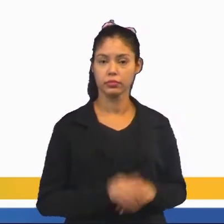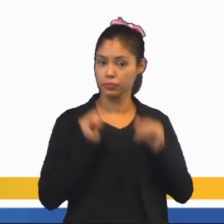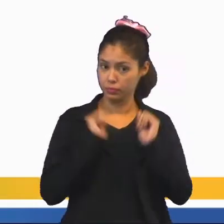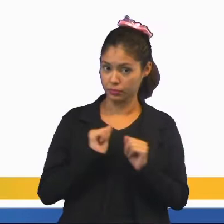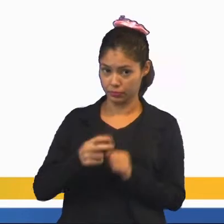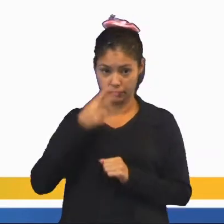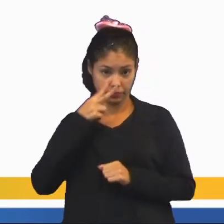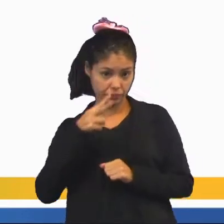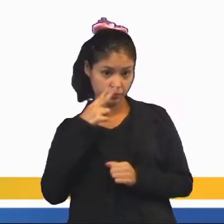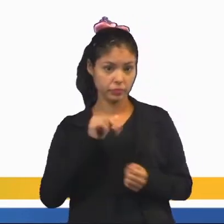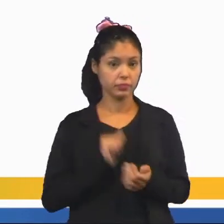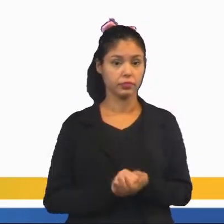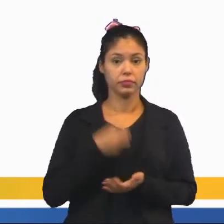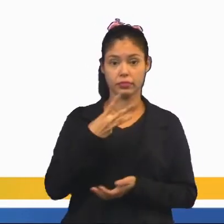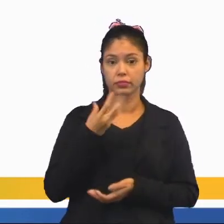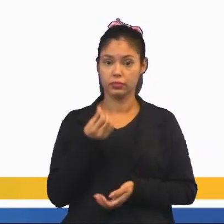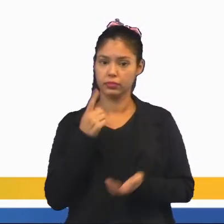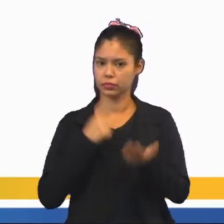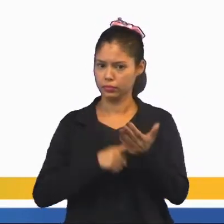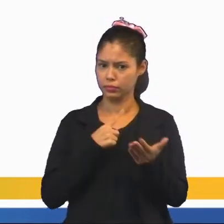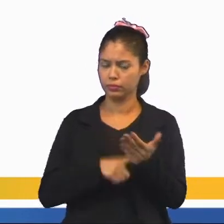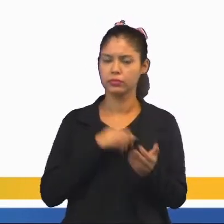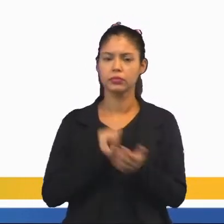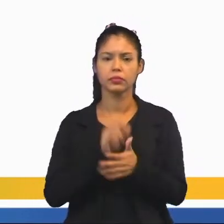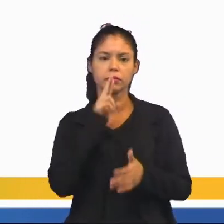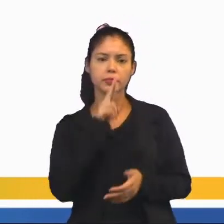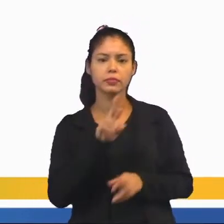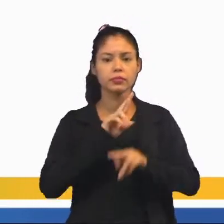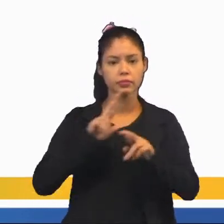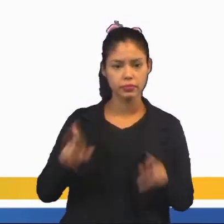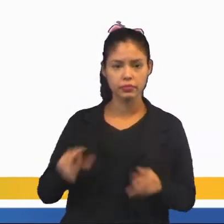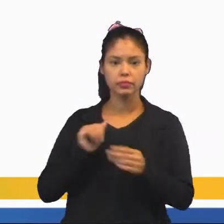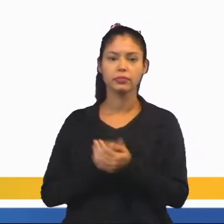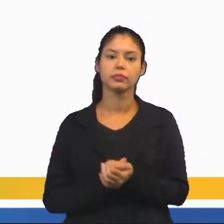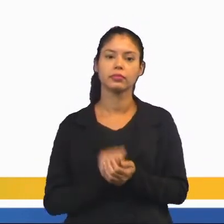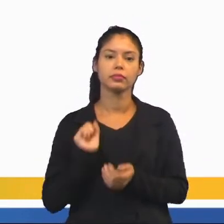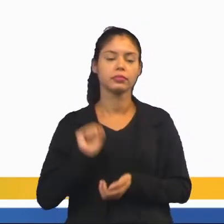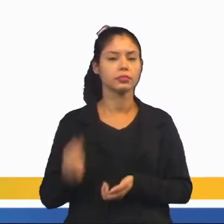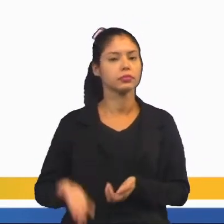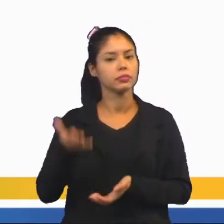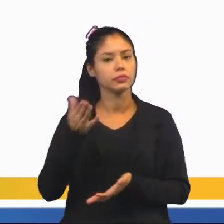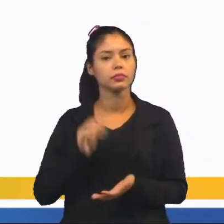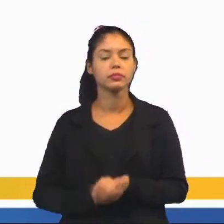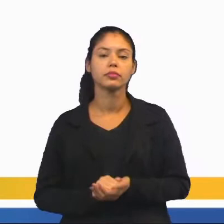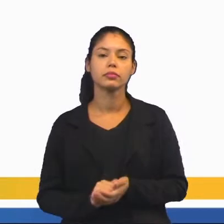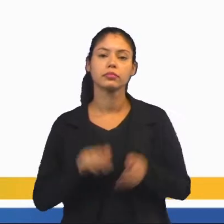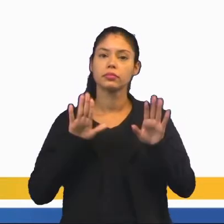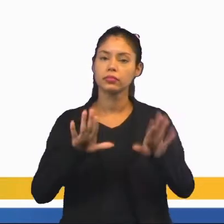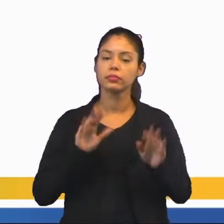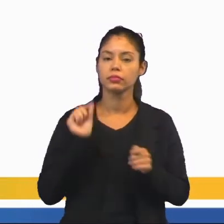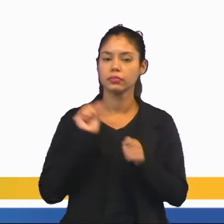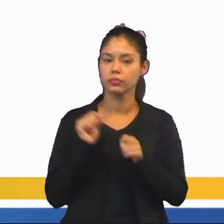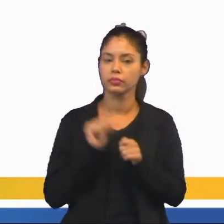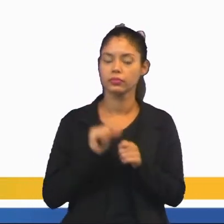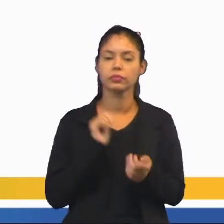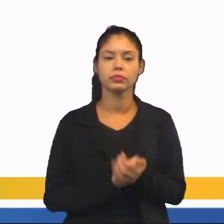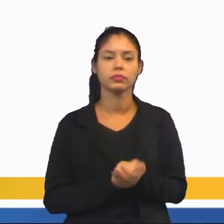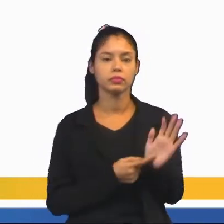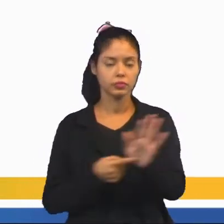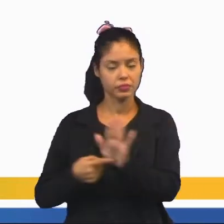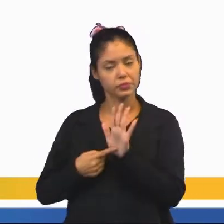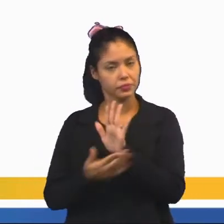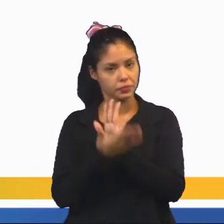Podemos verificar 36 combinações de resultados para o lançamento dos dados, né? Eu fui fazendo aqui,